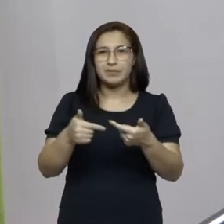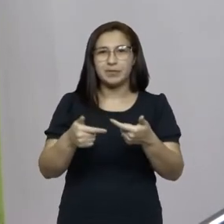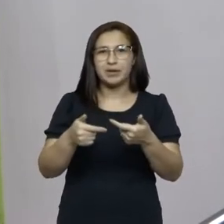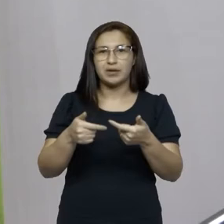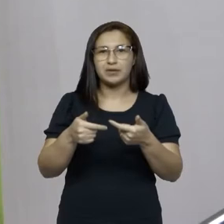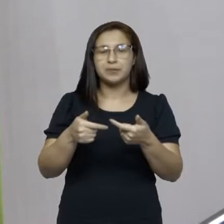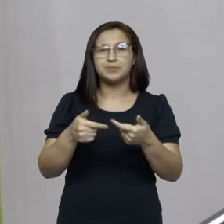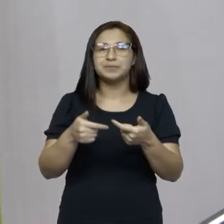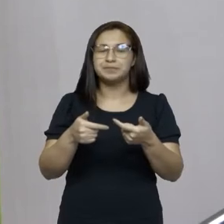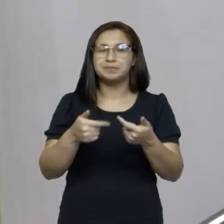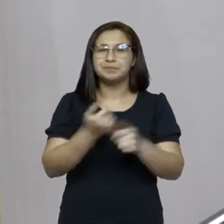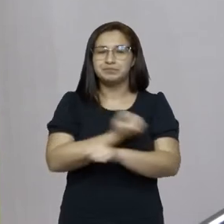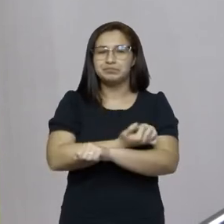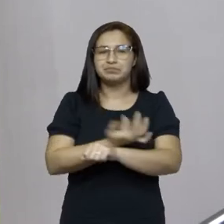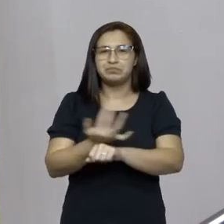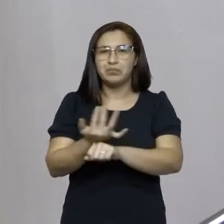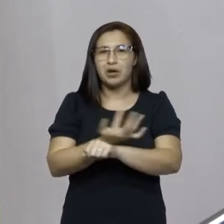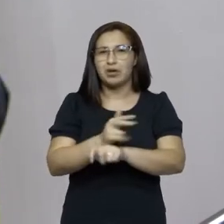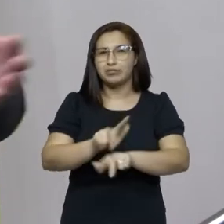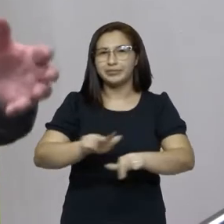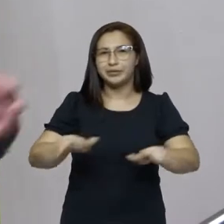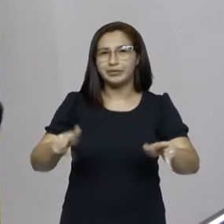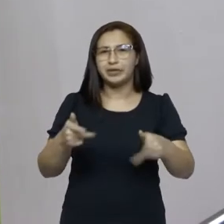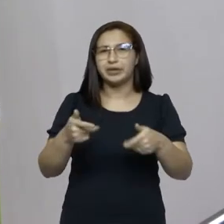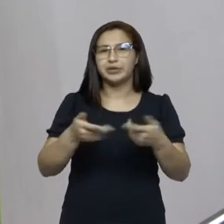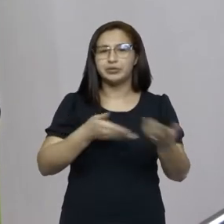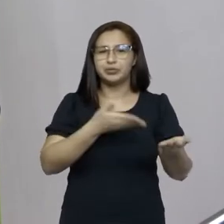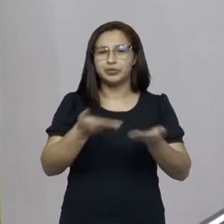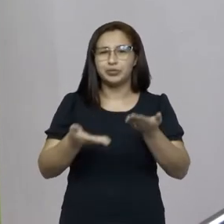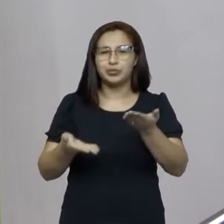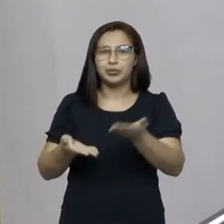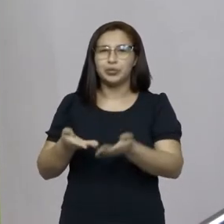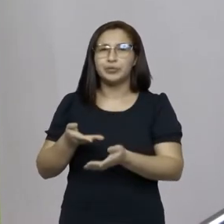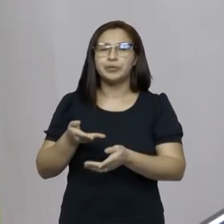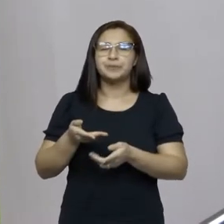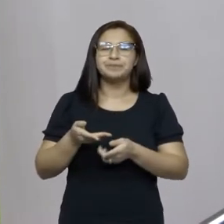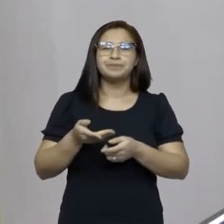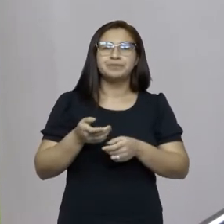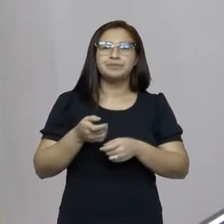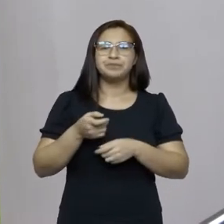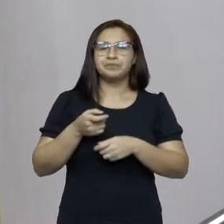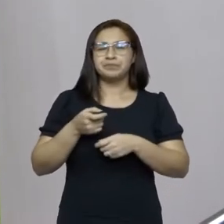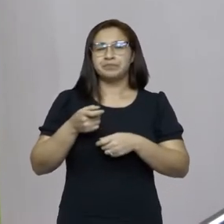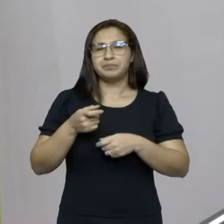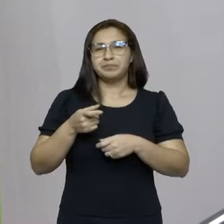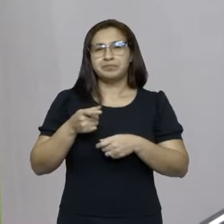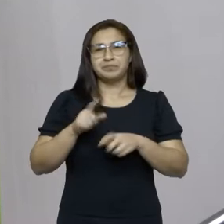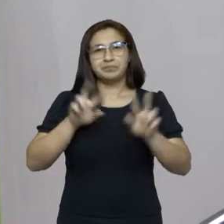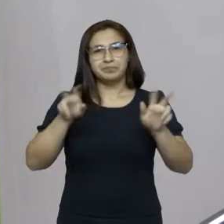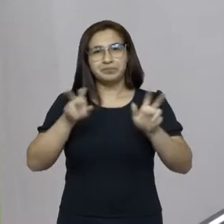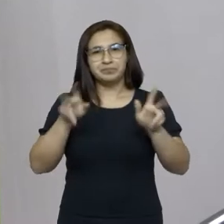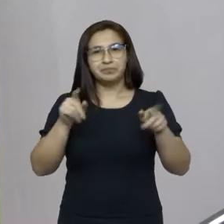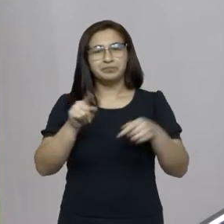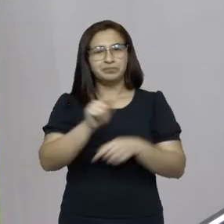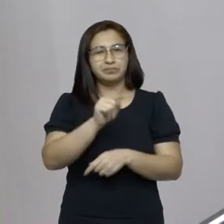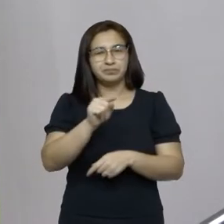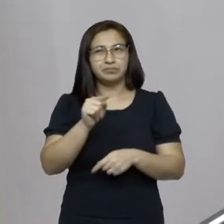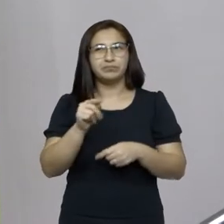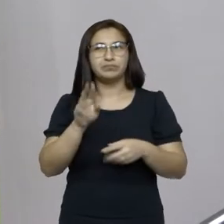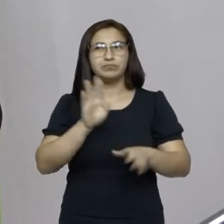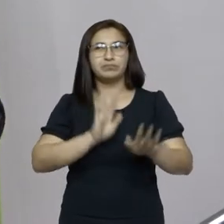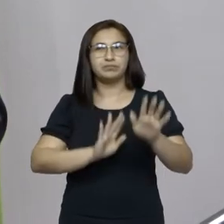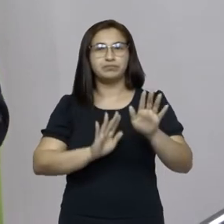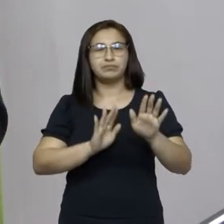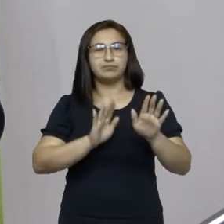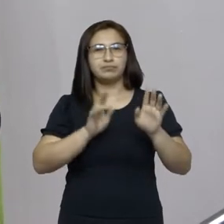pessoas que já vêm se debruçando sobre a temática e